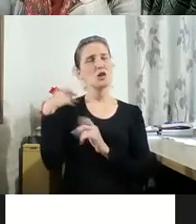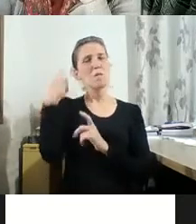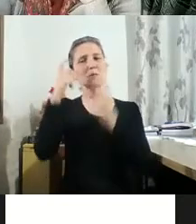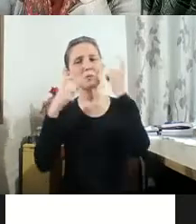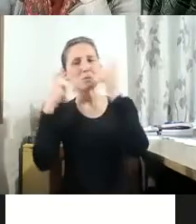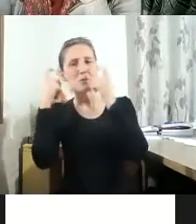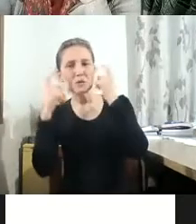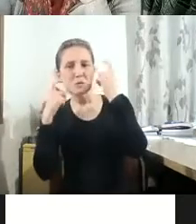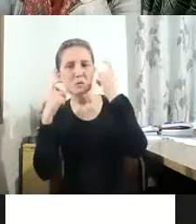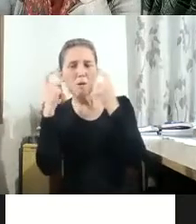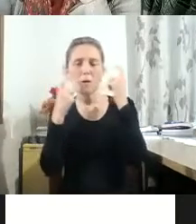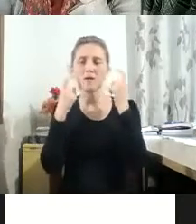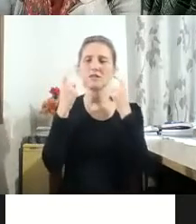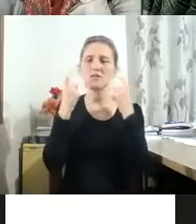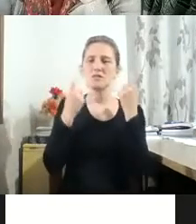preocupações ou